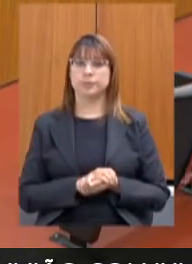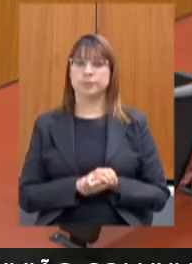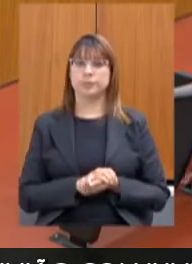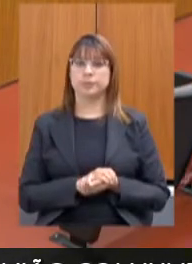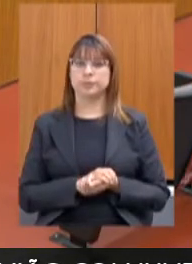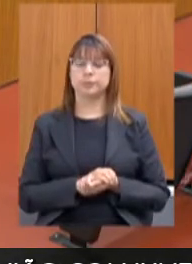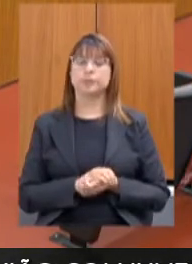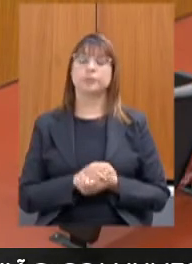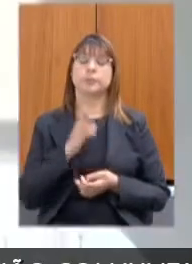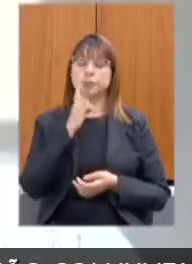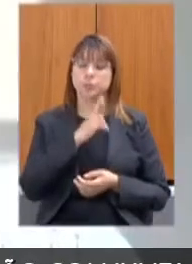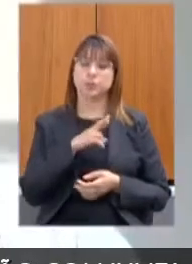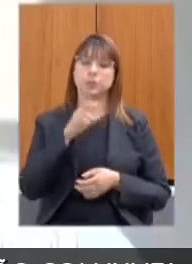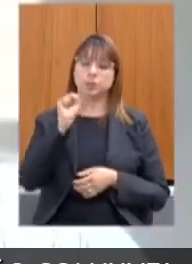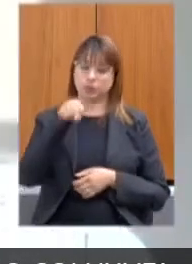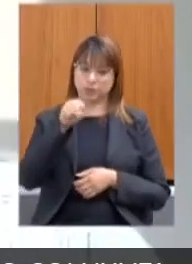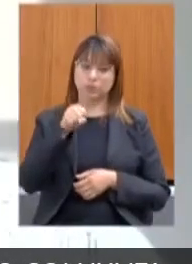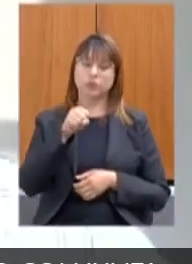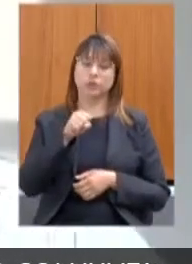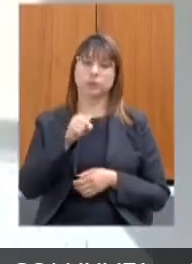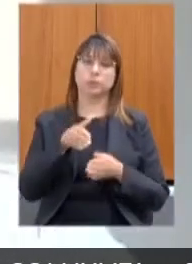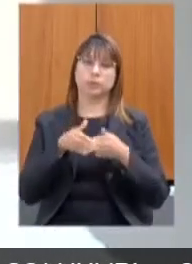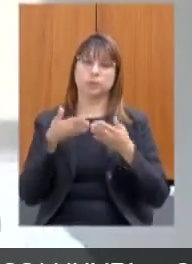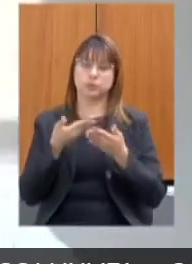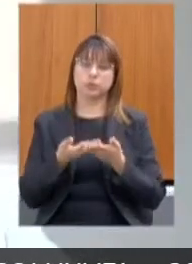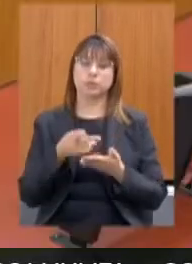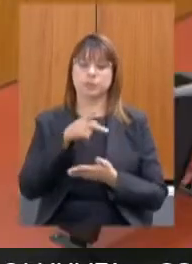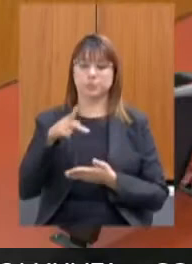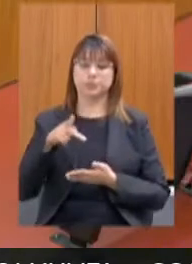voto sim aos requerimentos presidenta